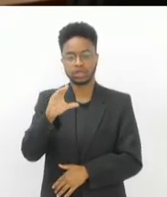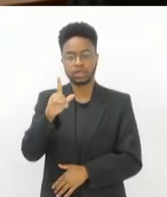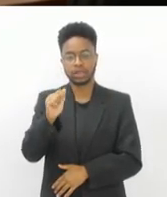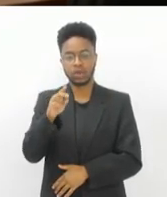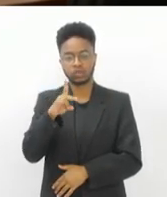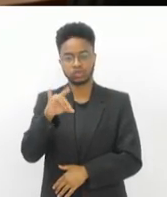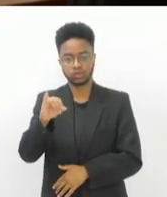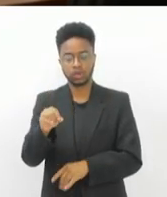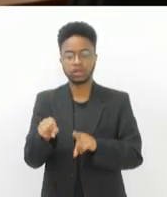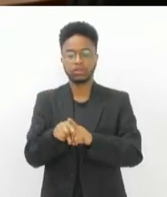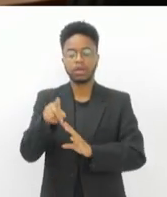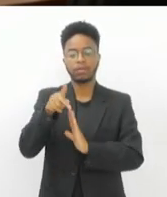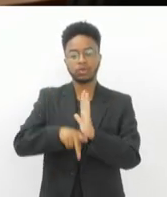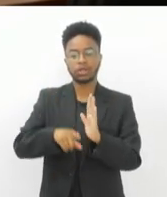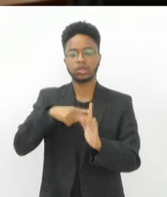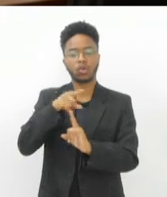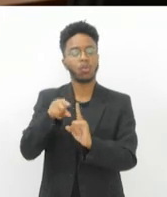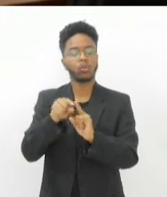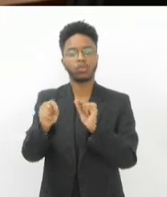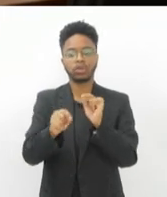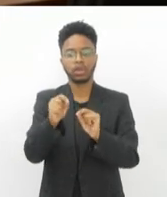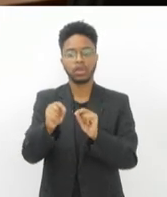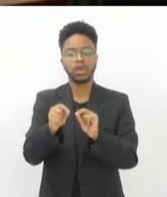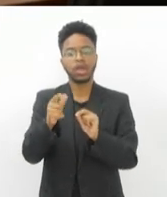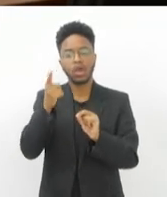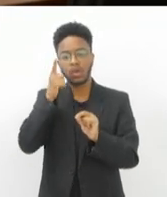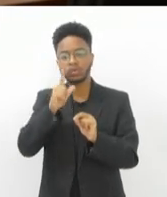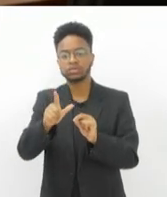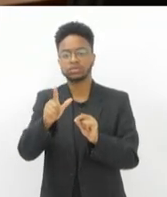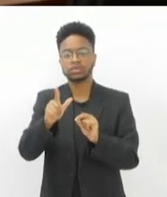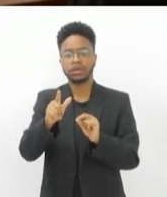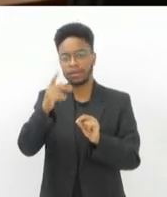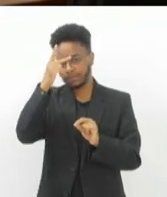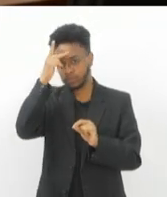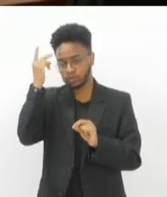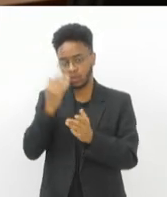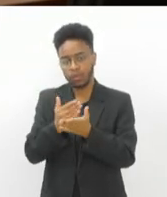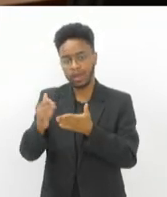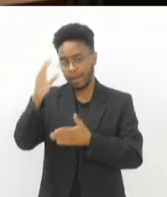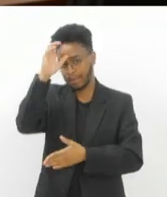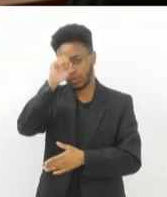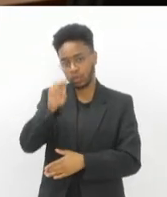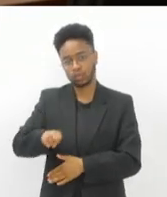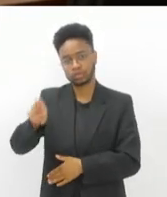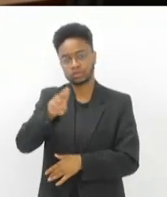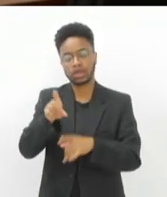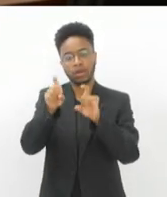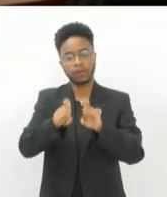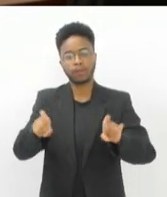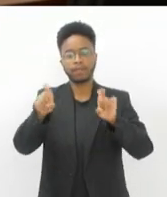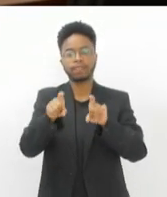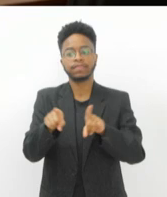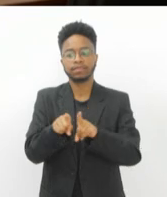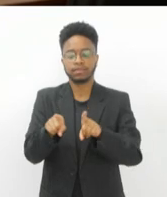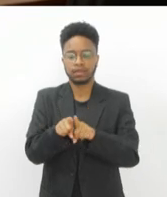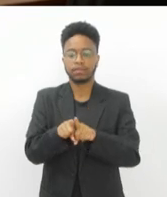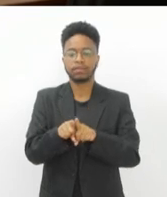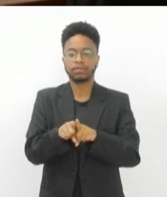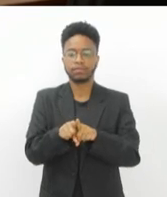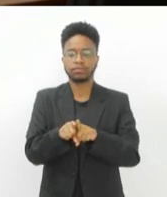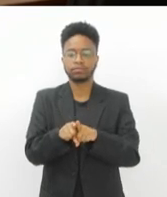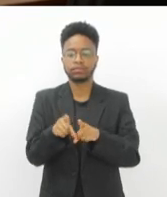esse projeto tem o objetivo de promover a inclusão digital dessas pessoas que, a partir disso, provém de